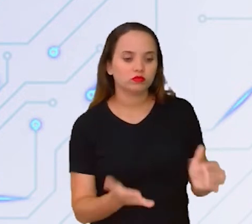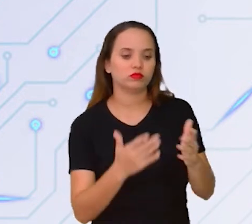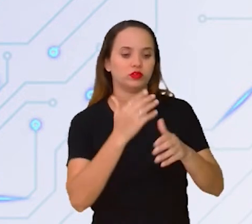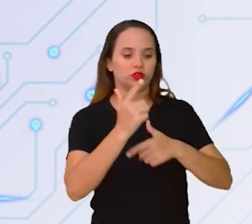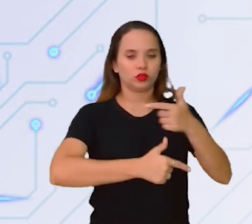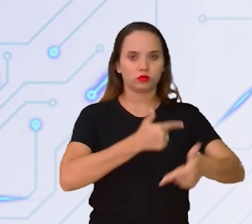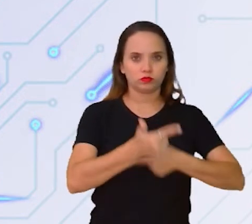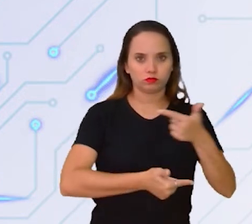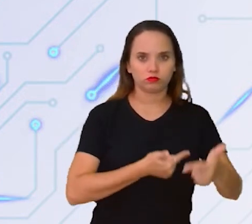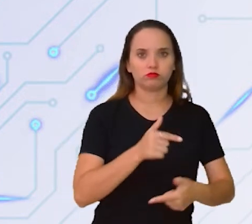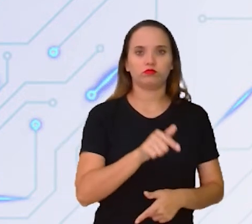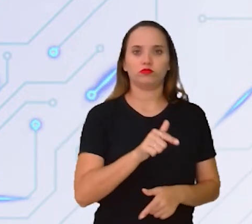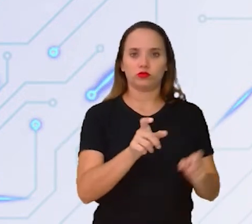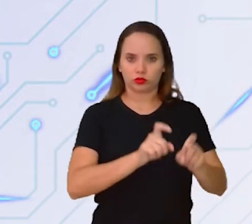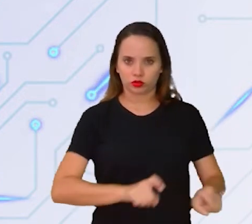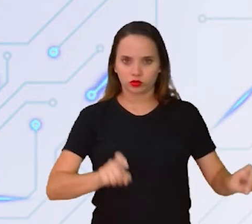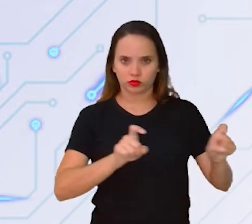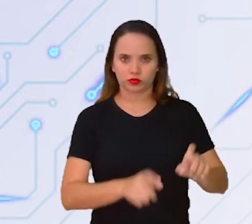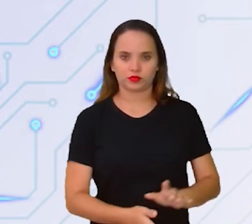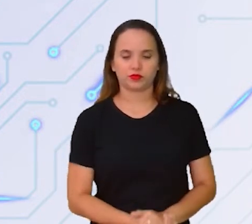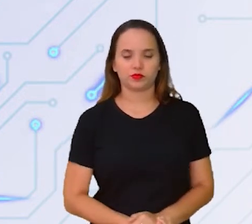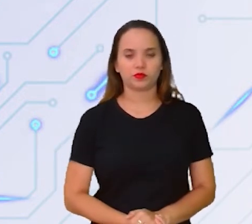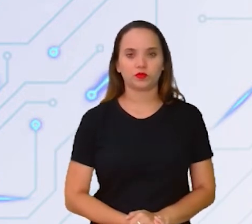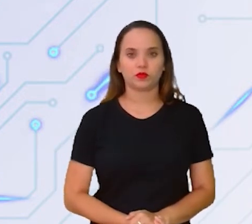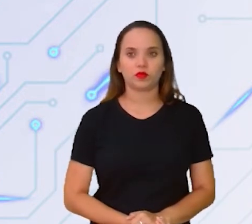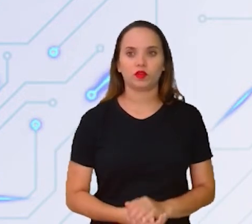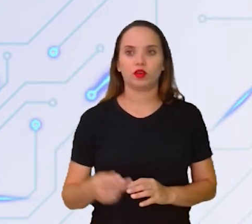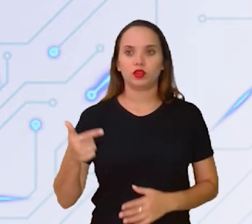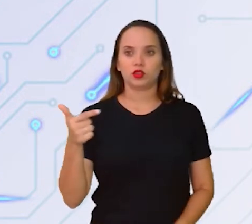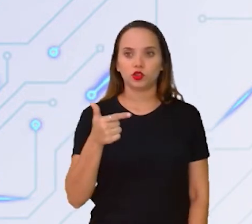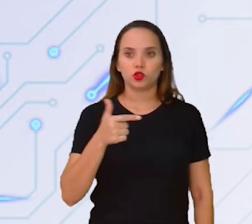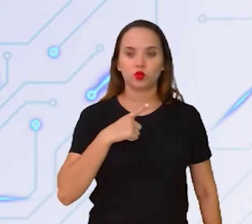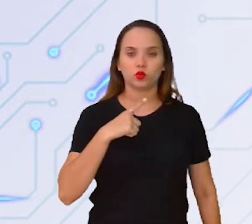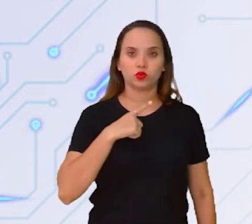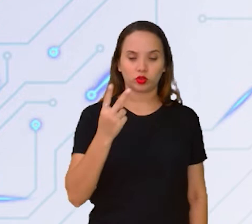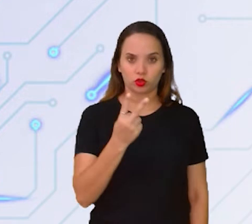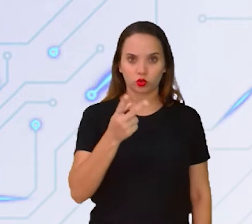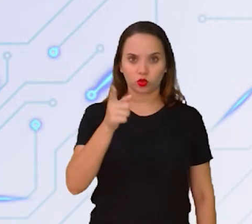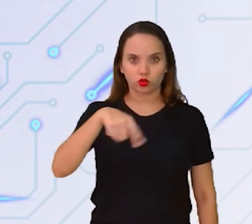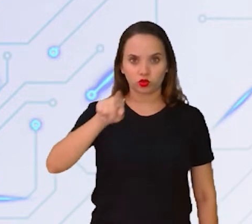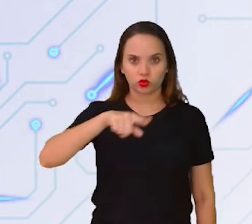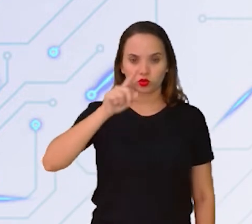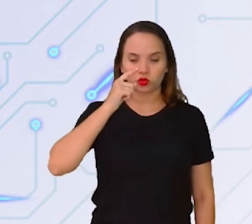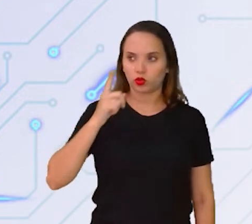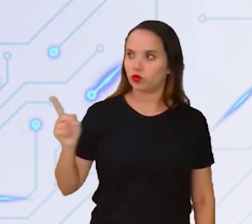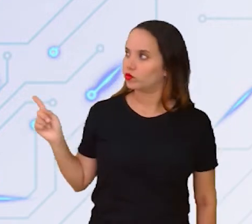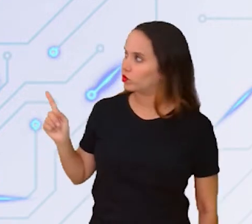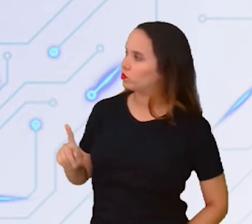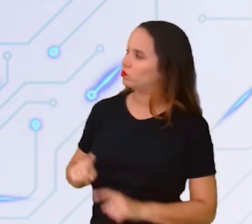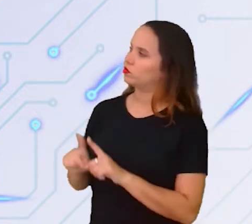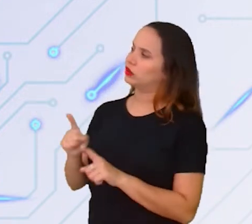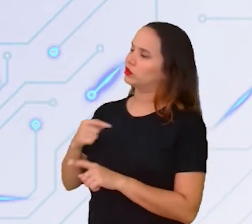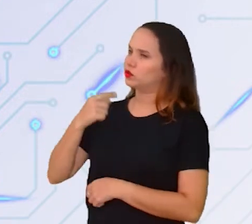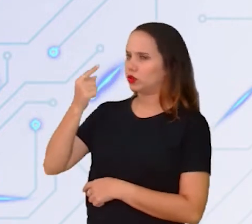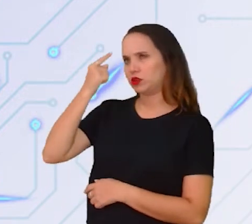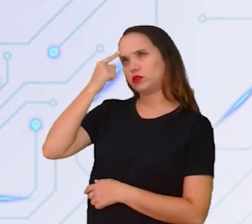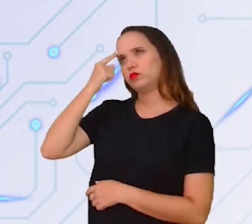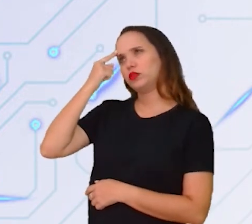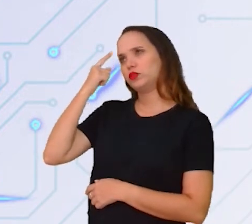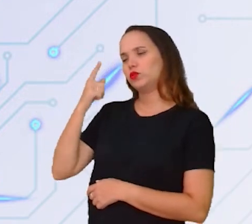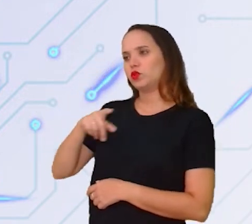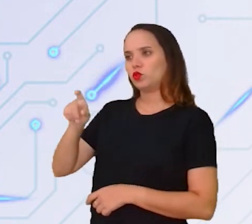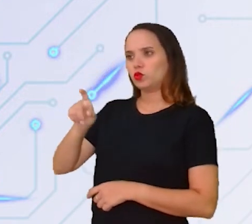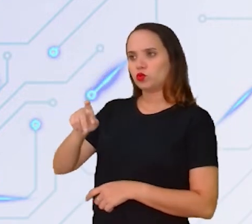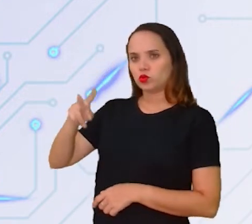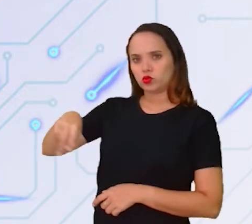para essa máquina aí, tá certo? Aquela segunda ali, que tem aqueles dois ventiladores ali... Mas eu acho que, né? Pensando nessa imagem aí,